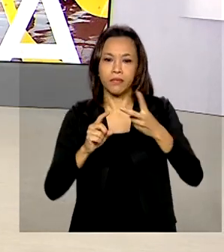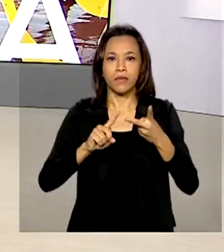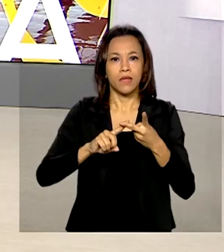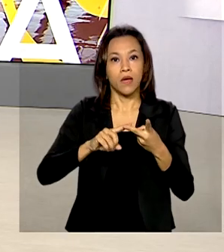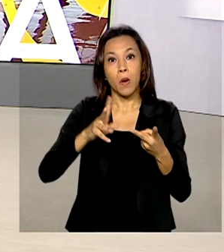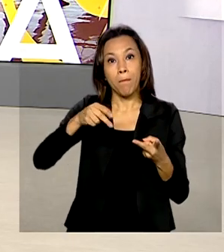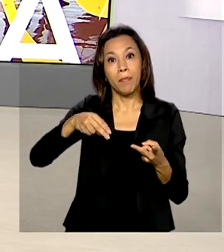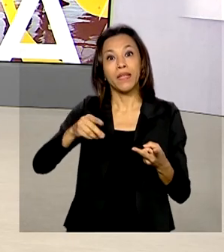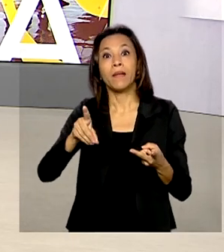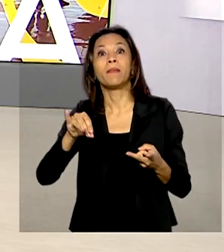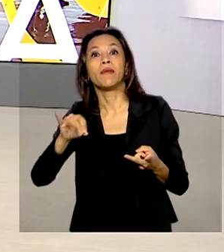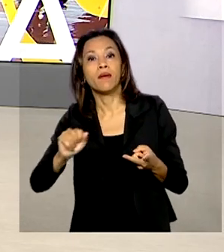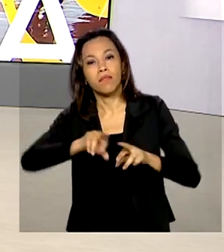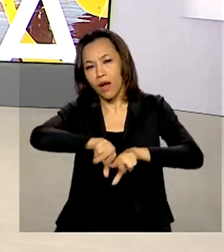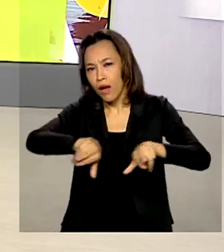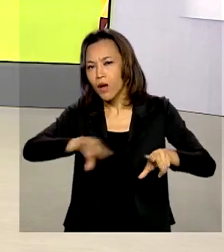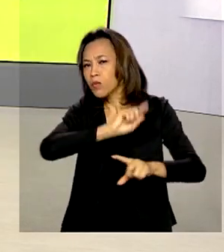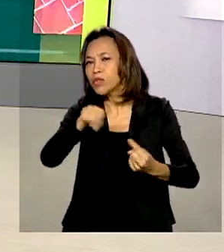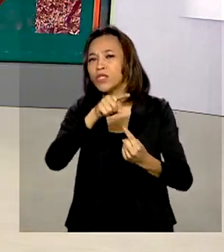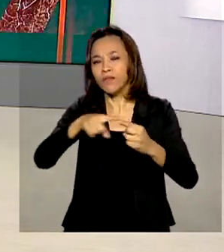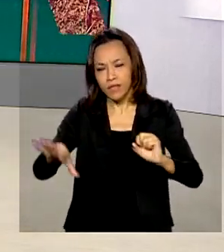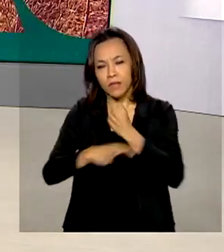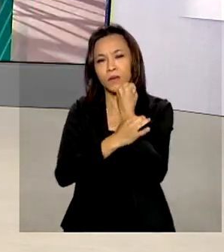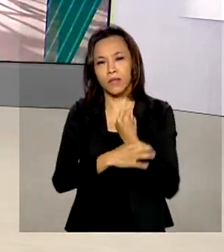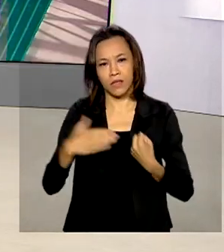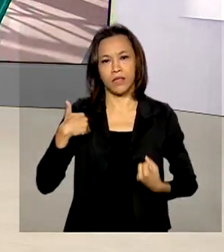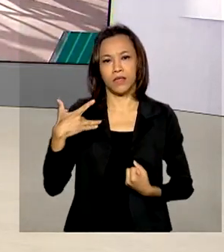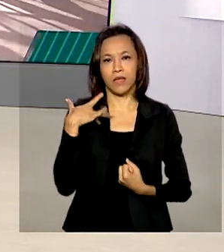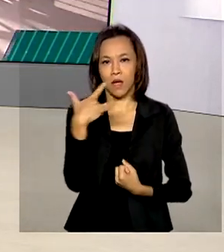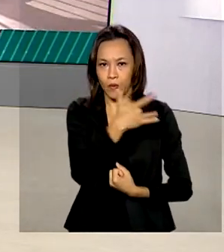é oferecer mais segurança à saúde e ao bem-estar dos atletas.